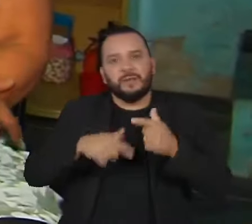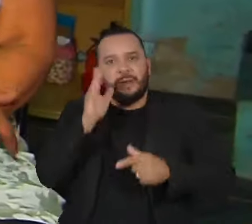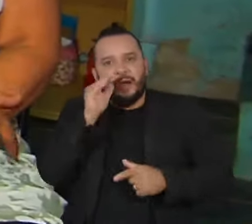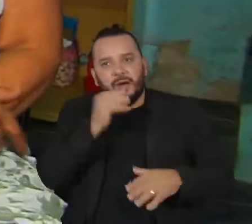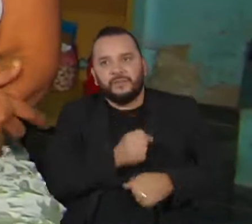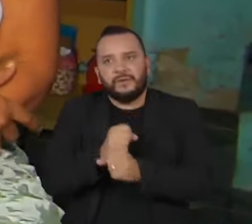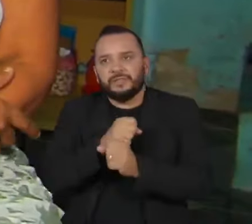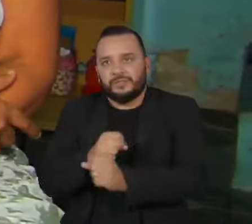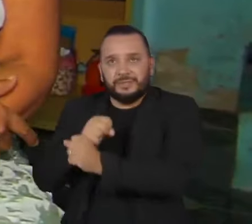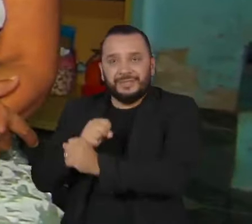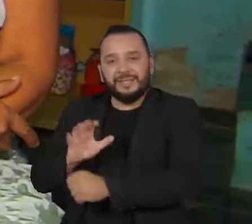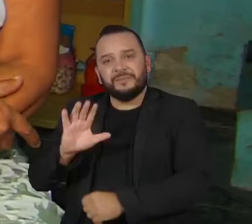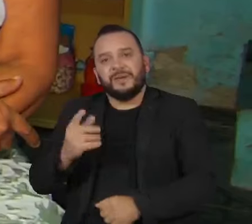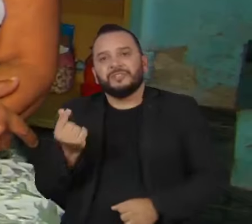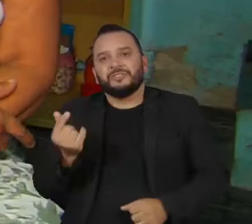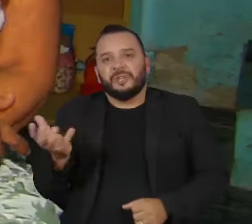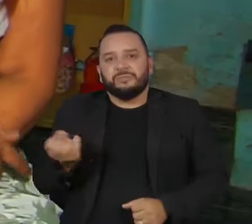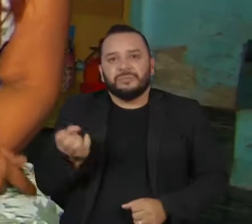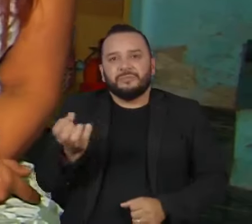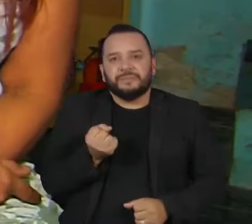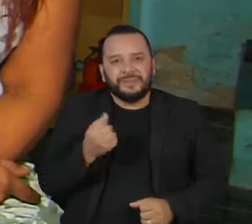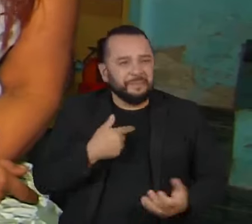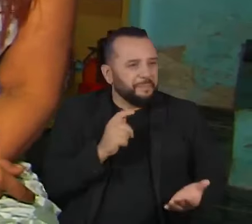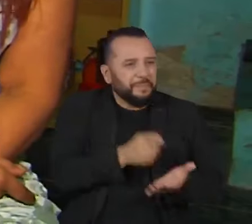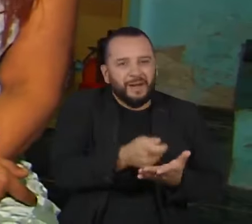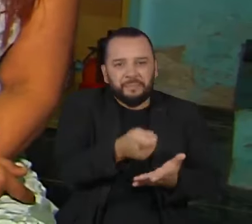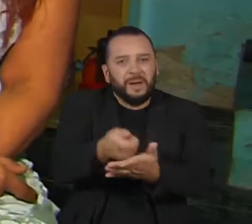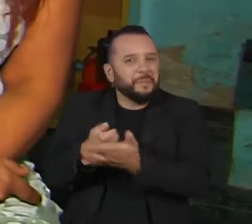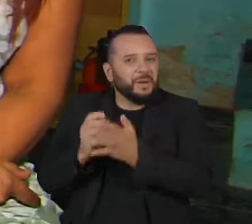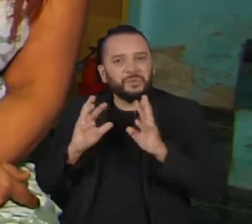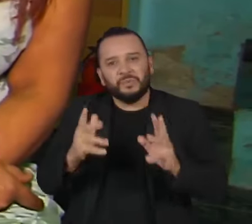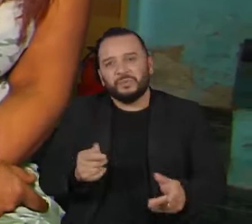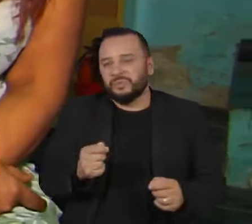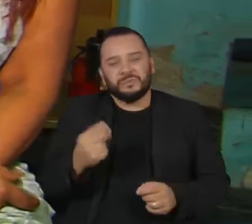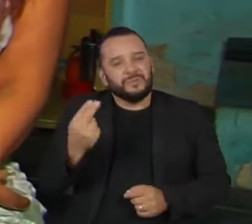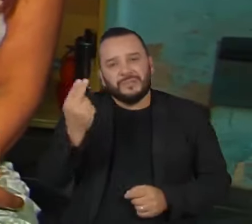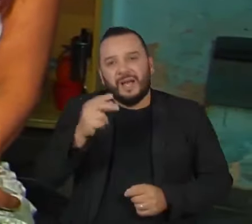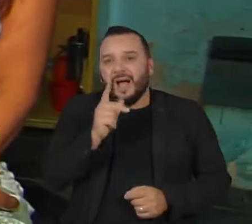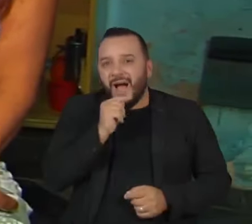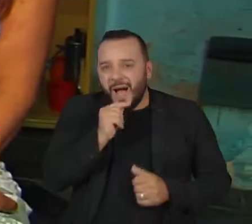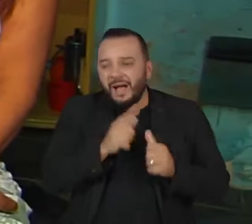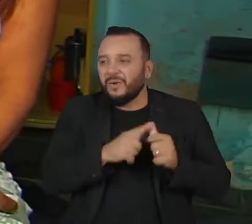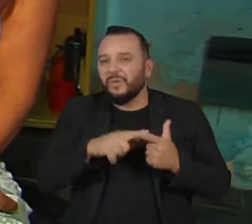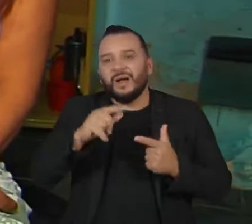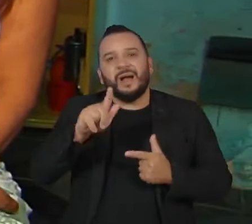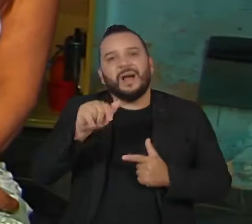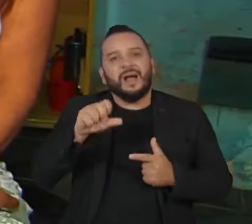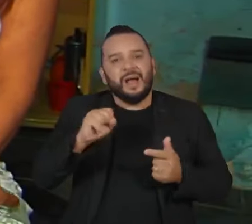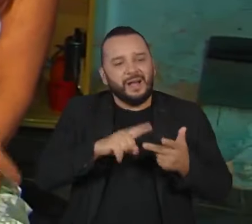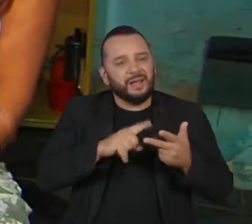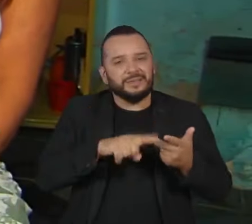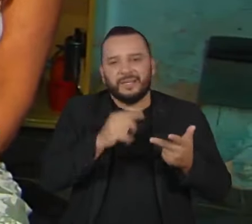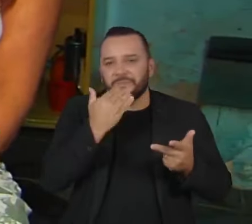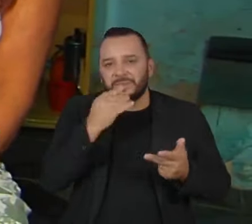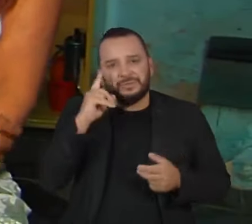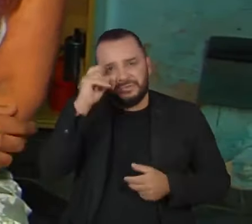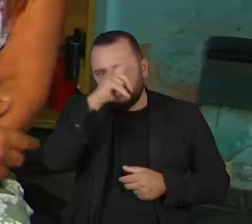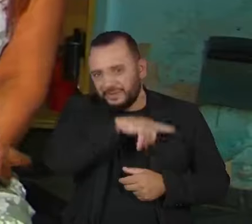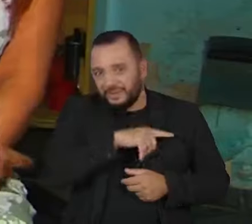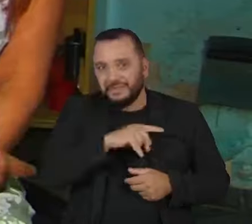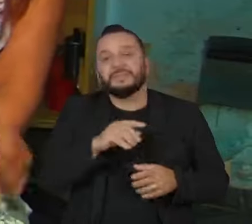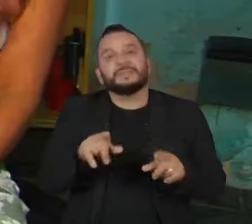O dinheiro mal dá para bancar as despesas básicas como água, gás e alimentação. A conta de luz